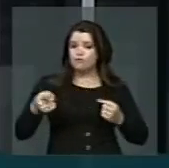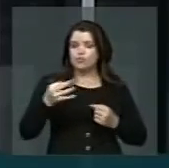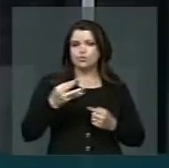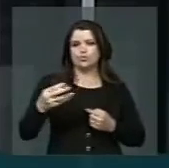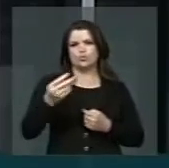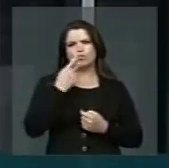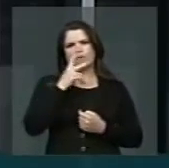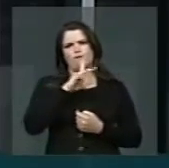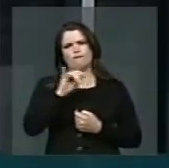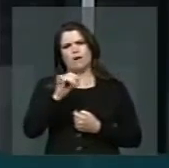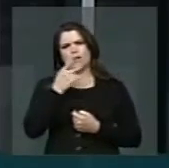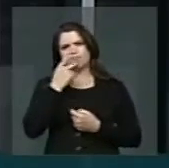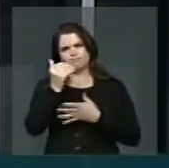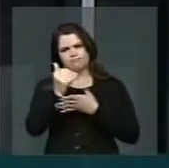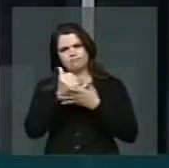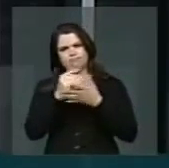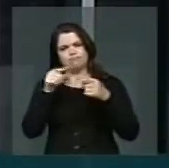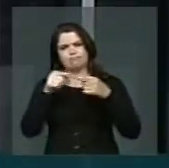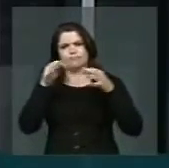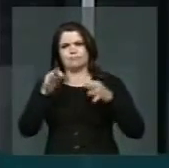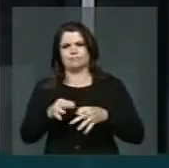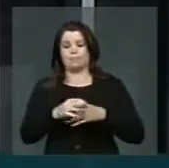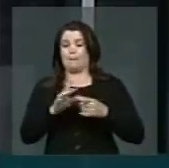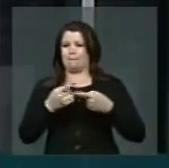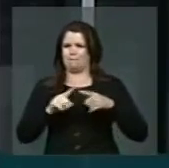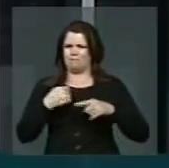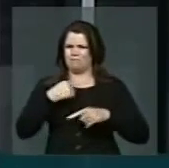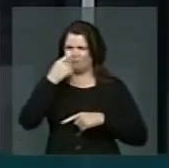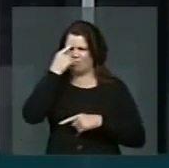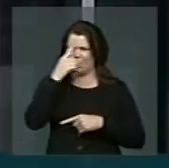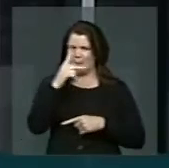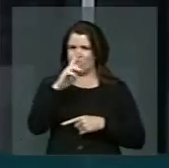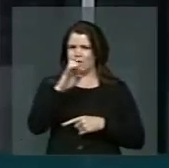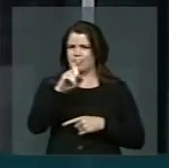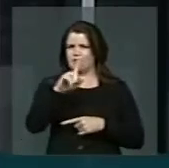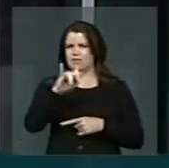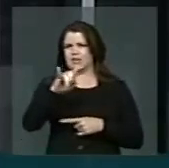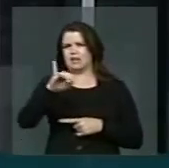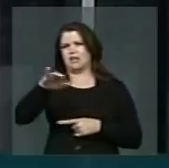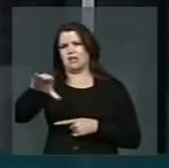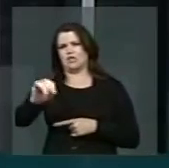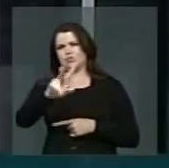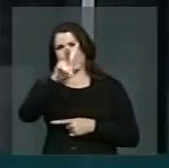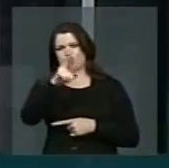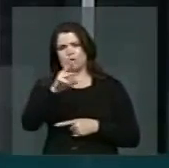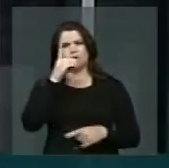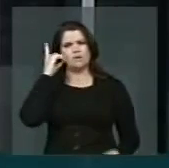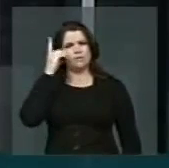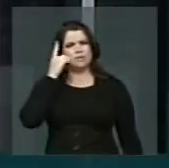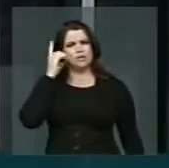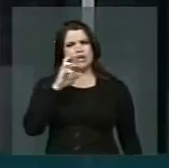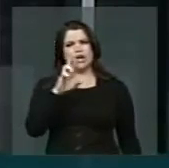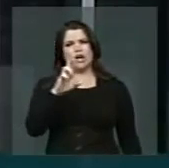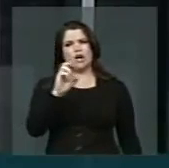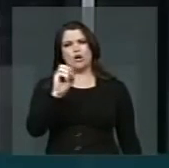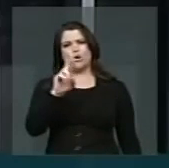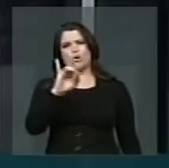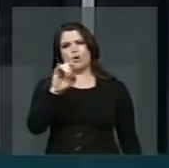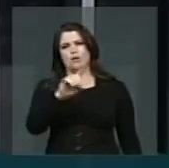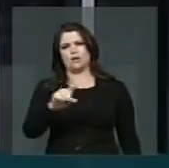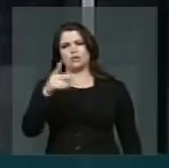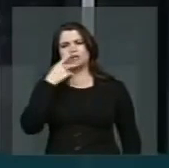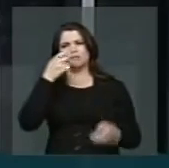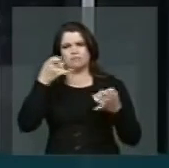são privilegiados. Mas será que o privilégio, como a deputada Roriz está dizendo,